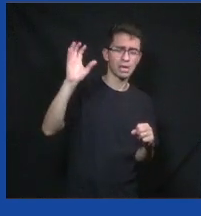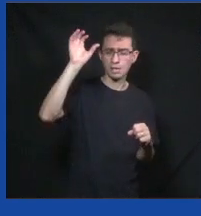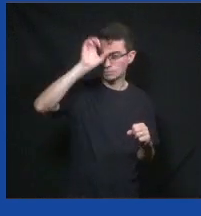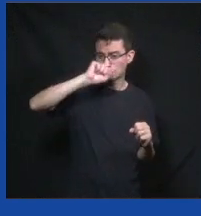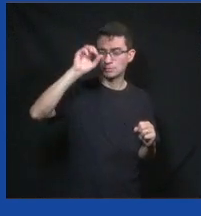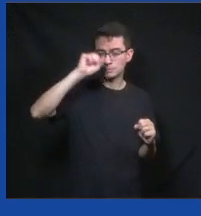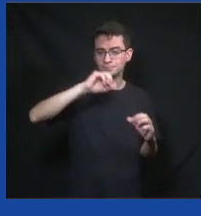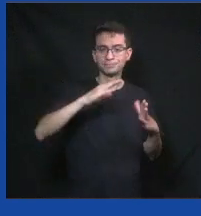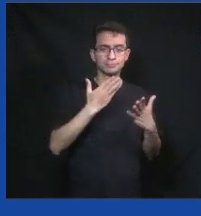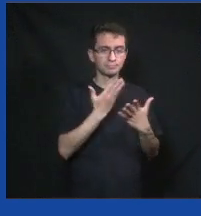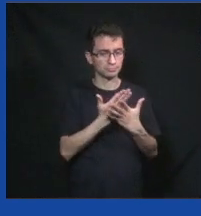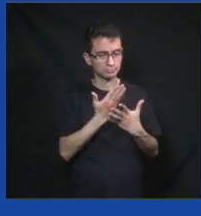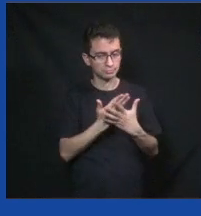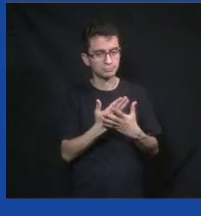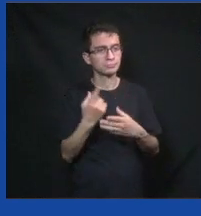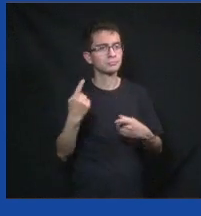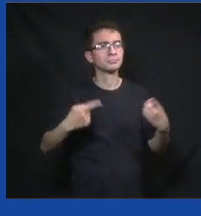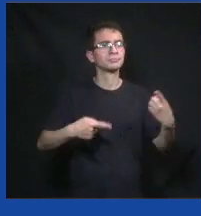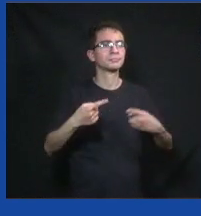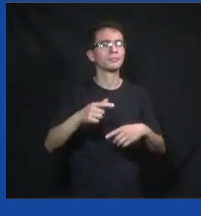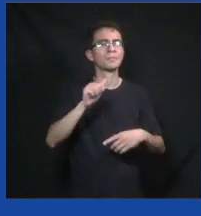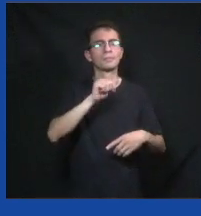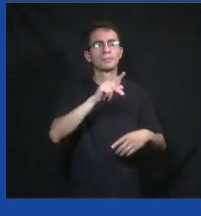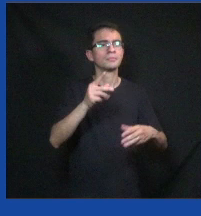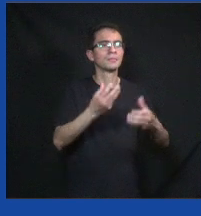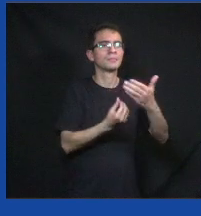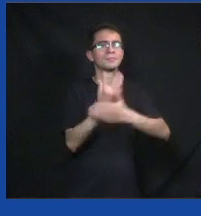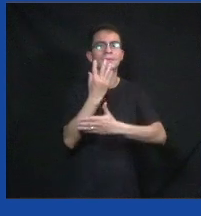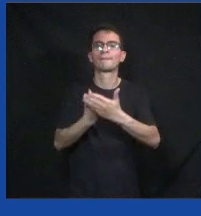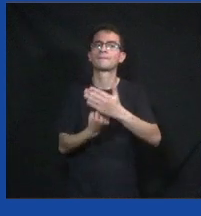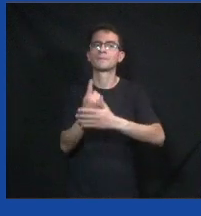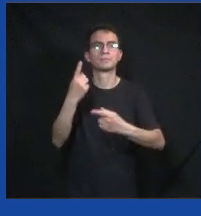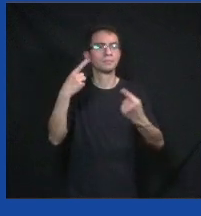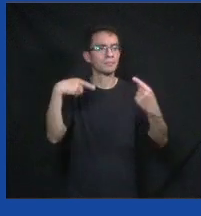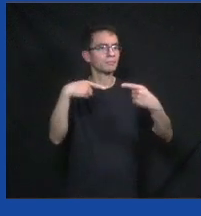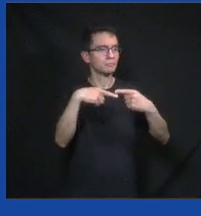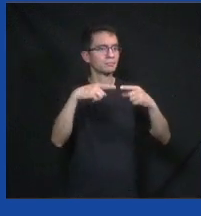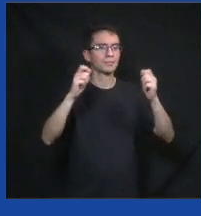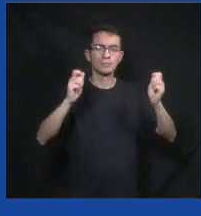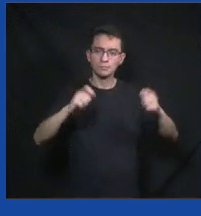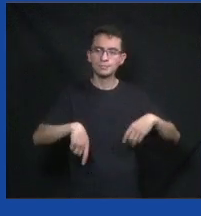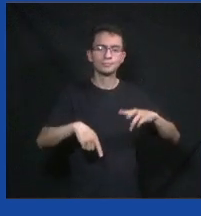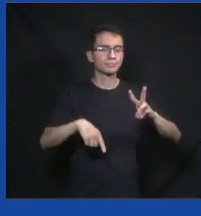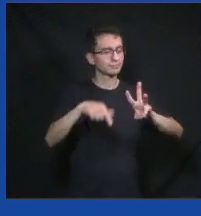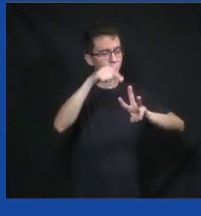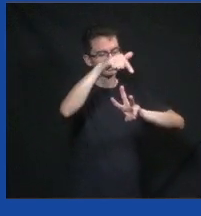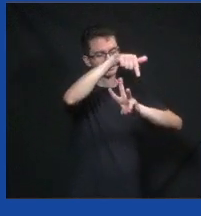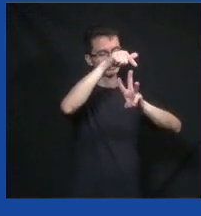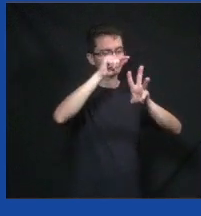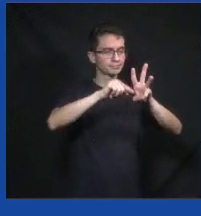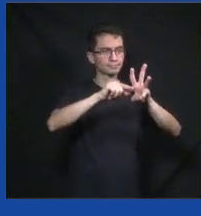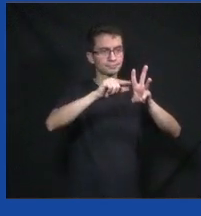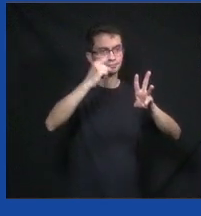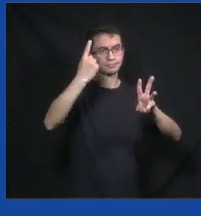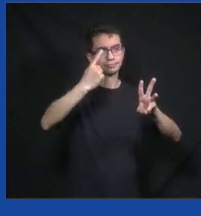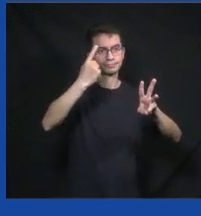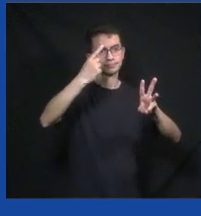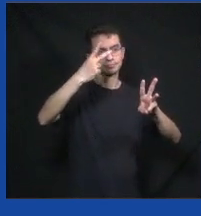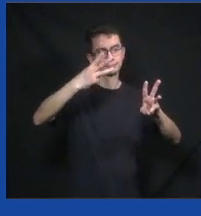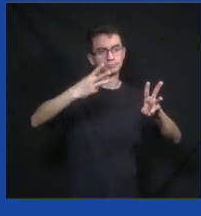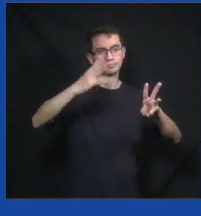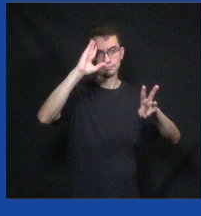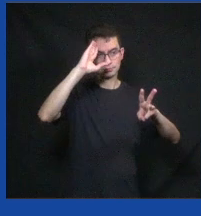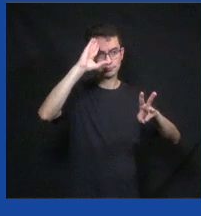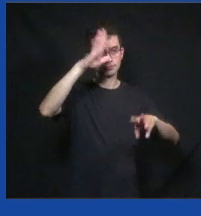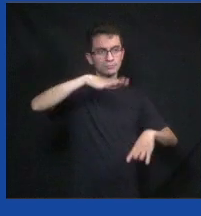por dentro do aplicativo. Missões sendo geradas o tempo inteiro, aqueles três caras lá eles são líderes do ranking no Brasil, são um dos dez